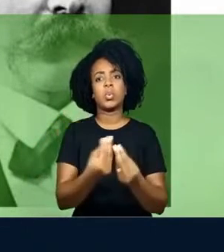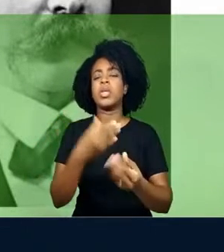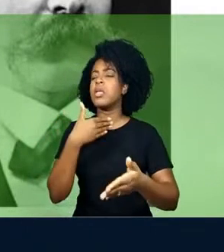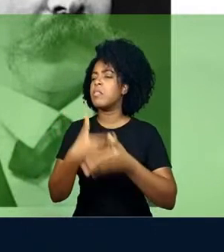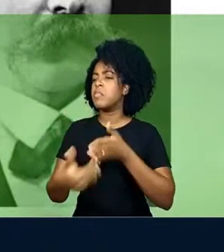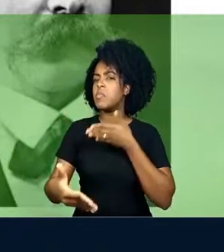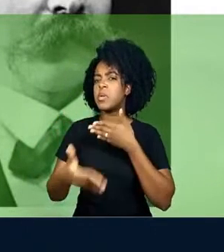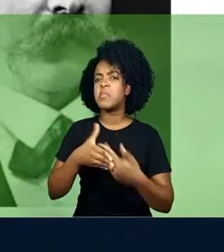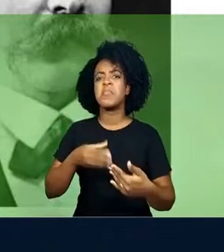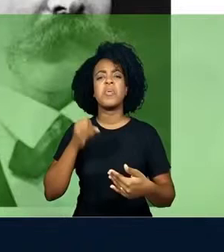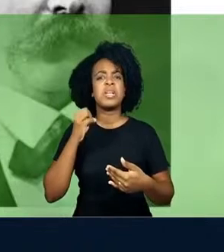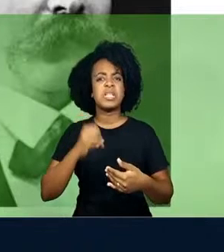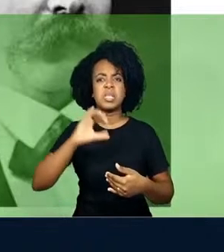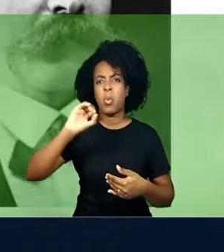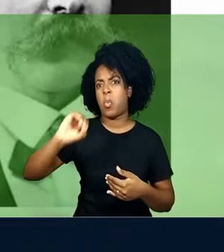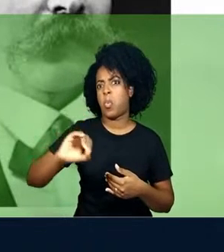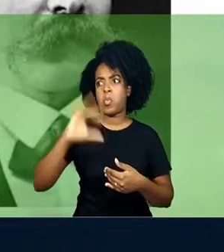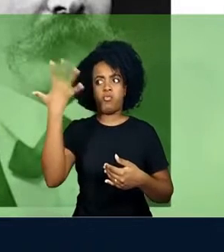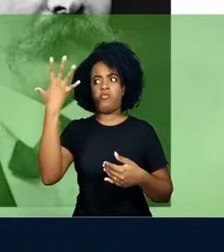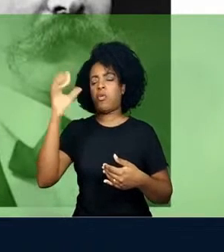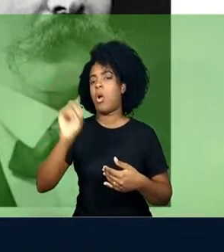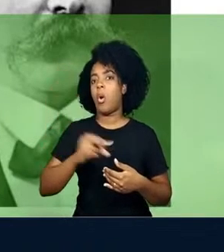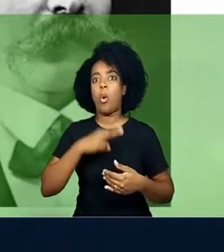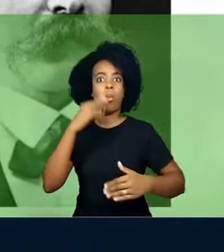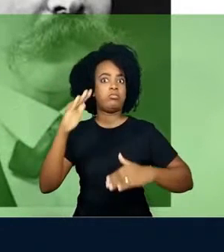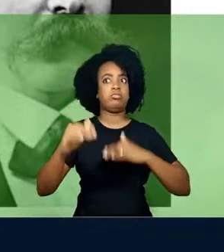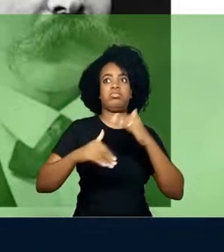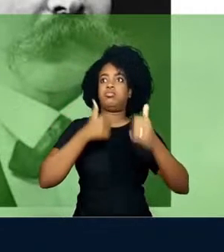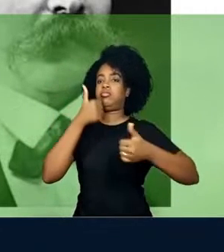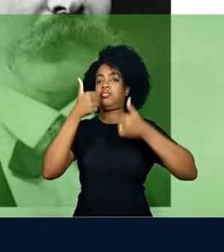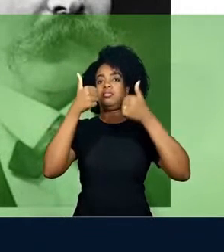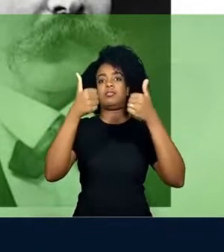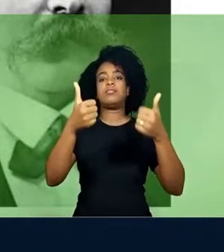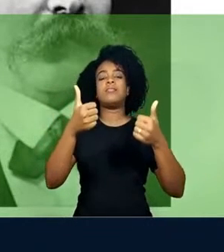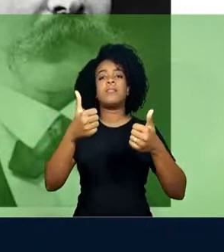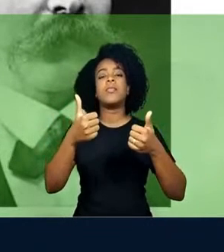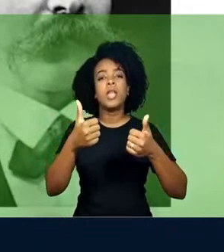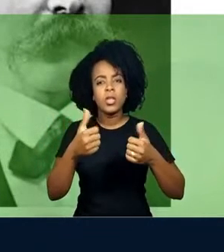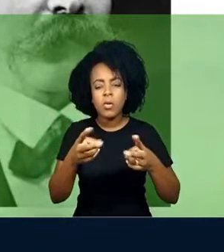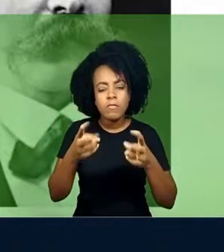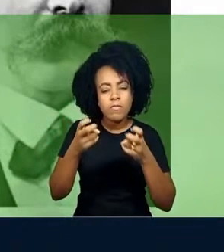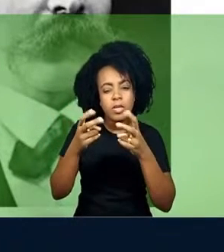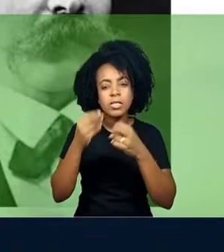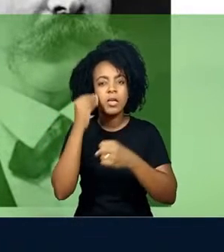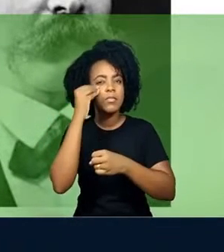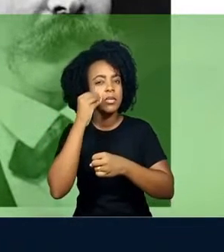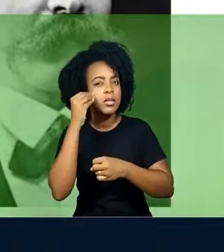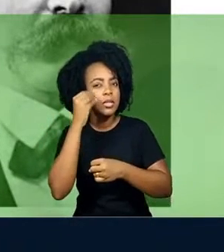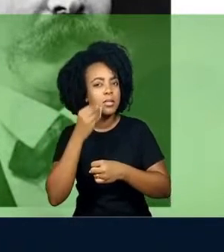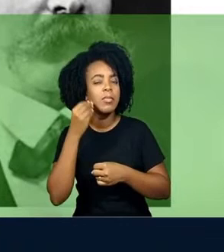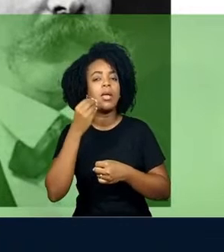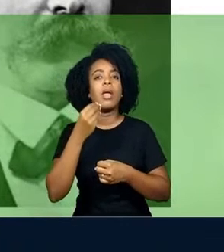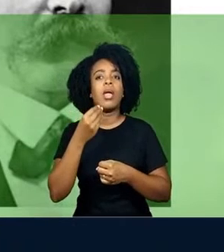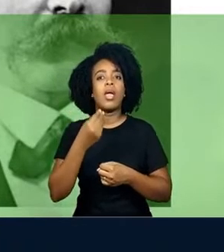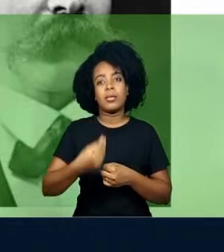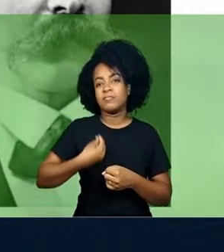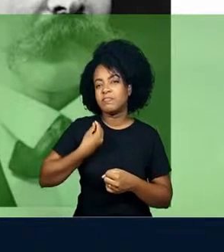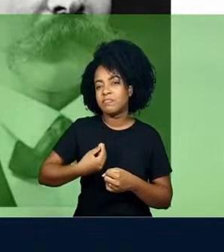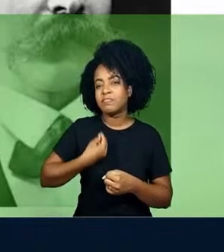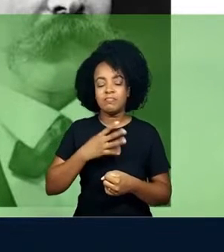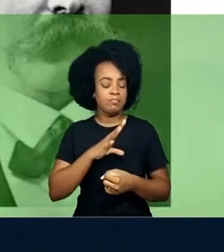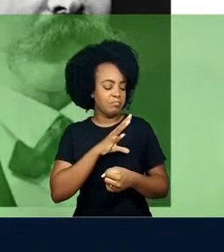ela trágica ou seja ela grandiosa. Reconhecer nessa experiência um amor da